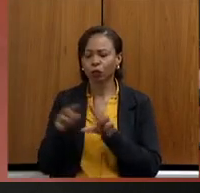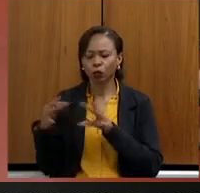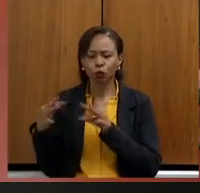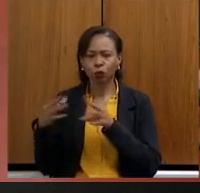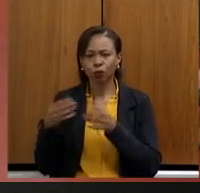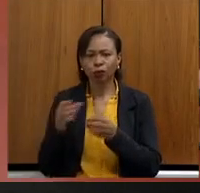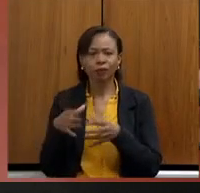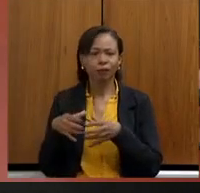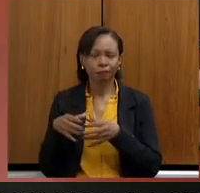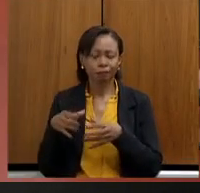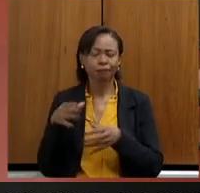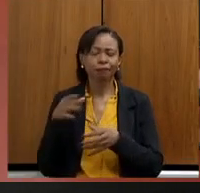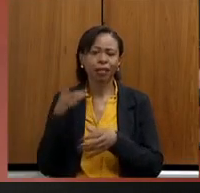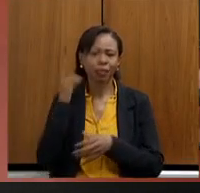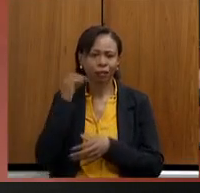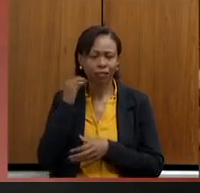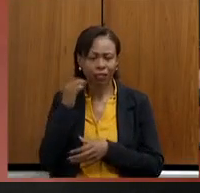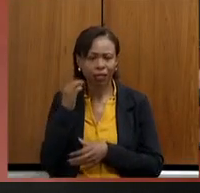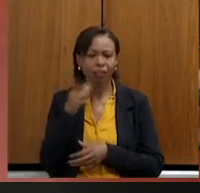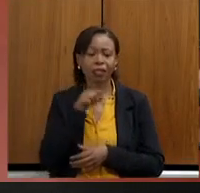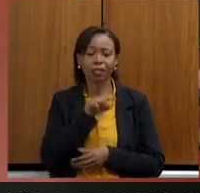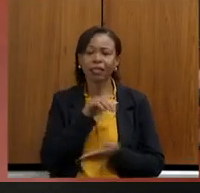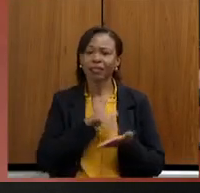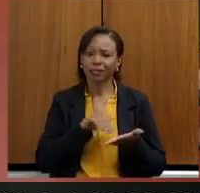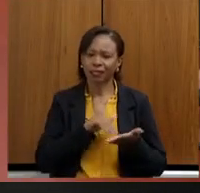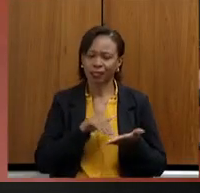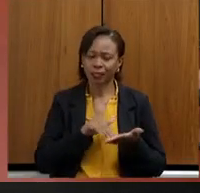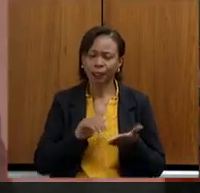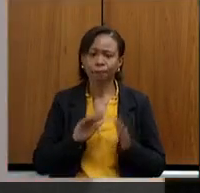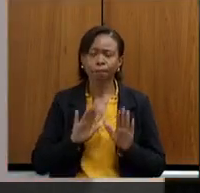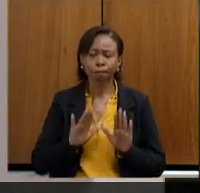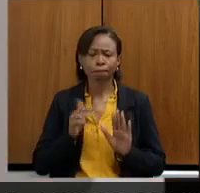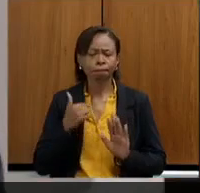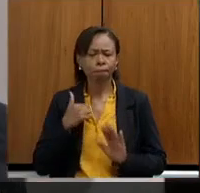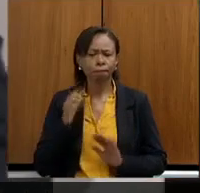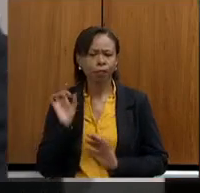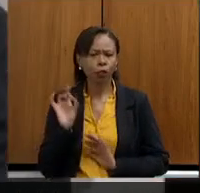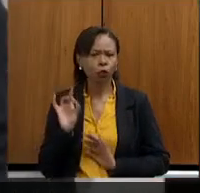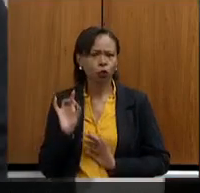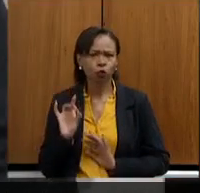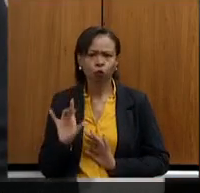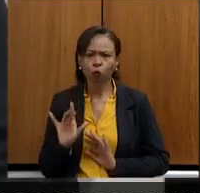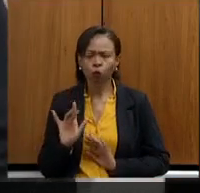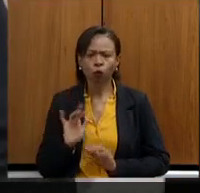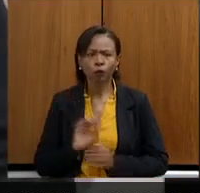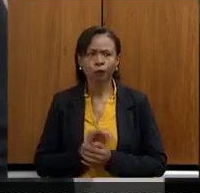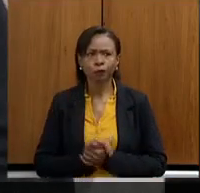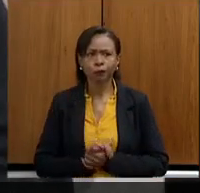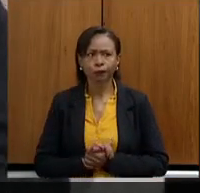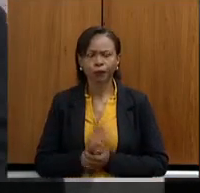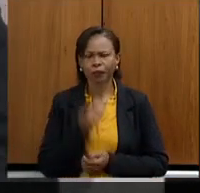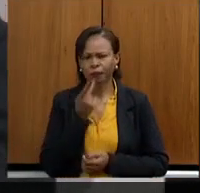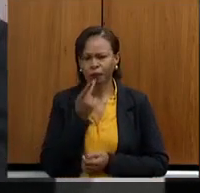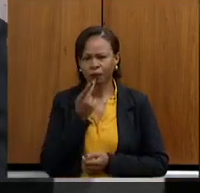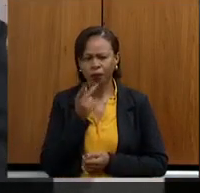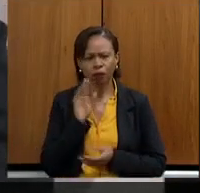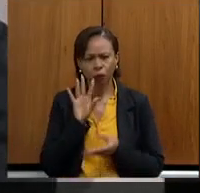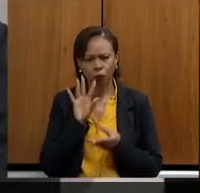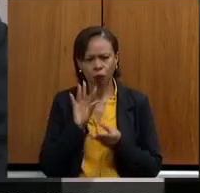aqui, nosso secretário Marília. Apenas para fazer uma fala curta,